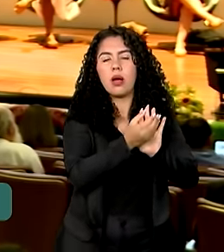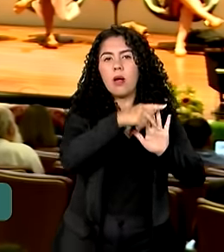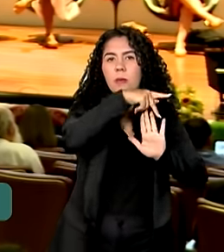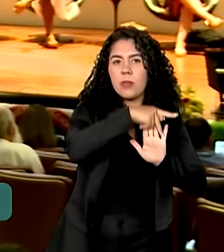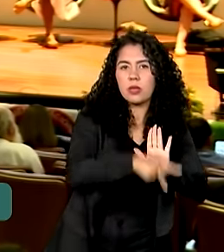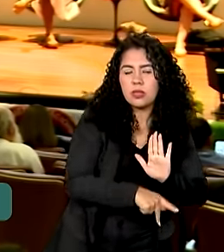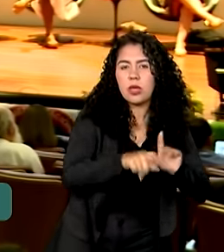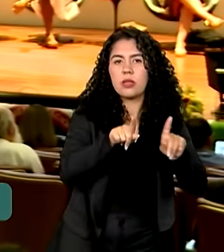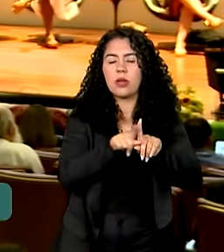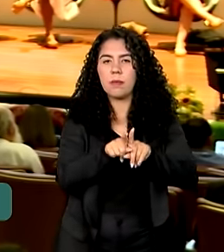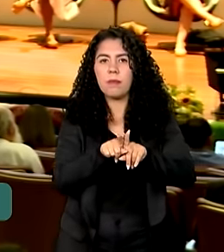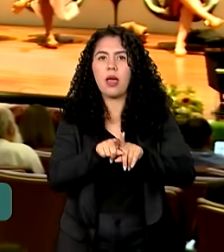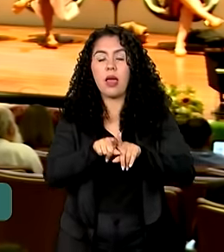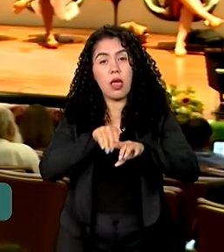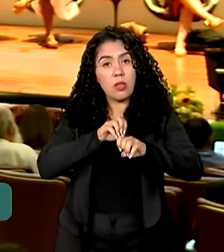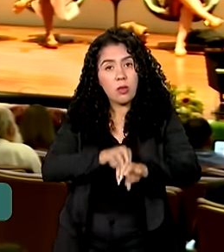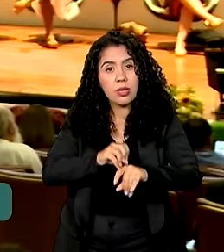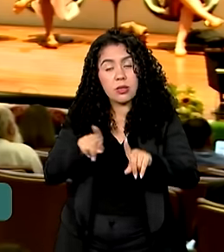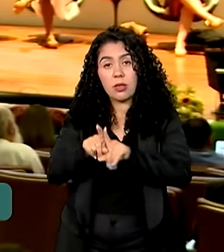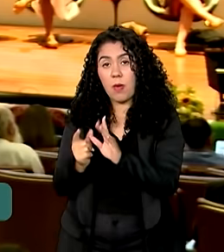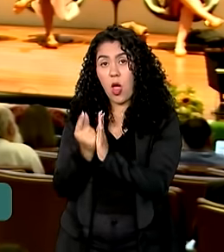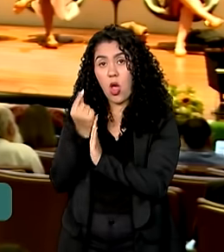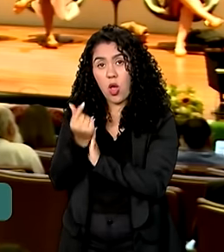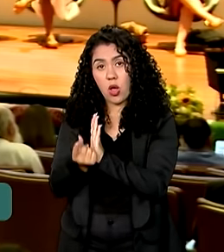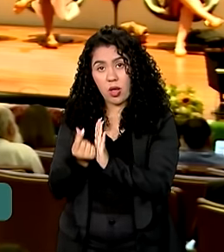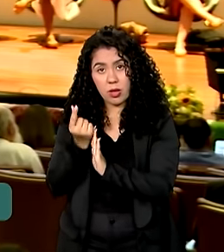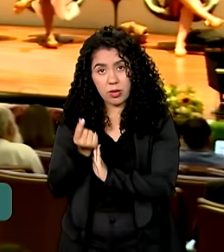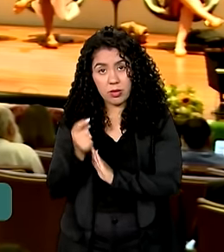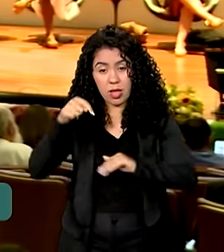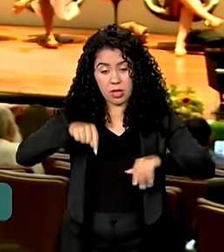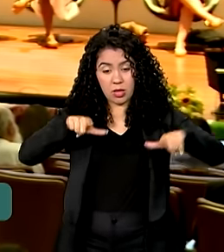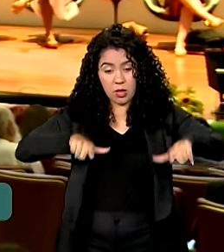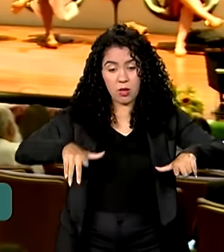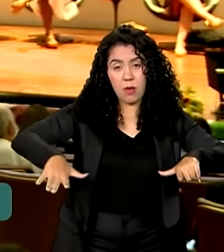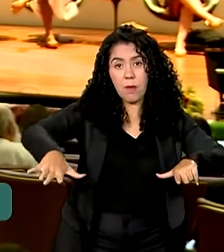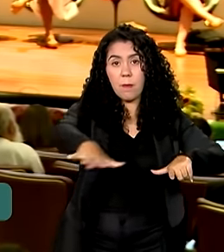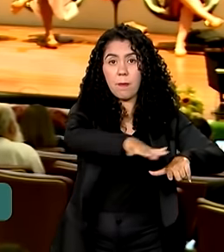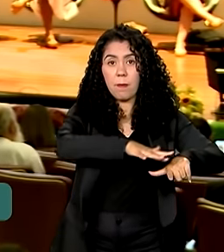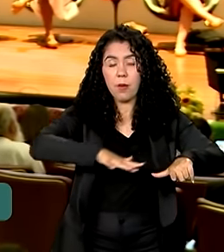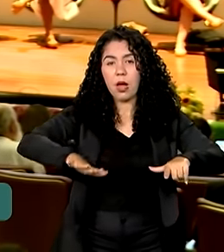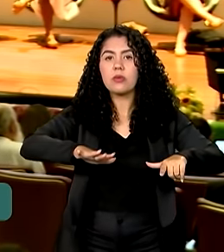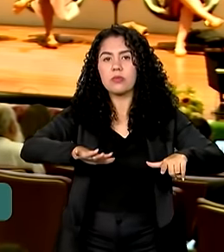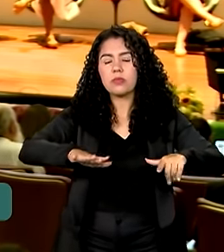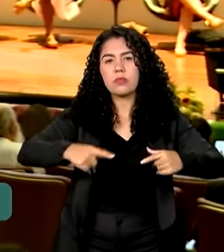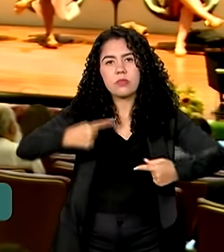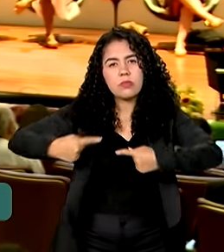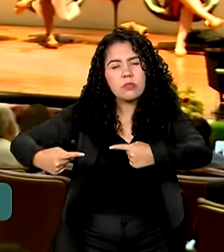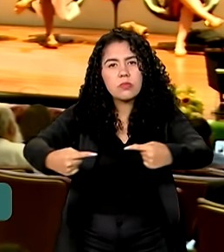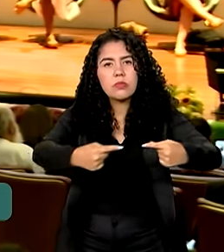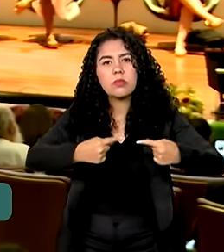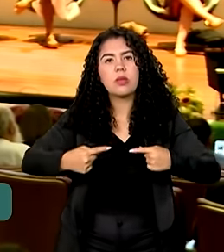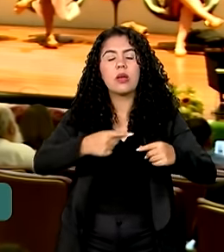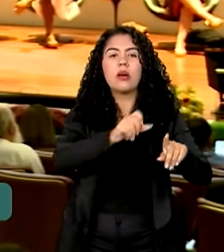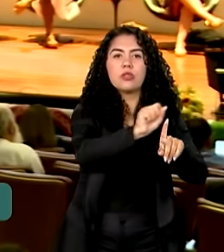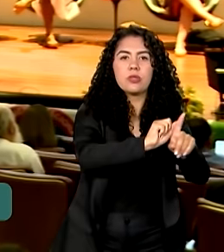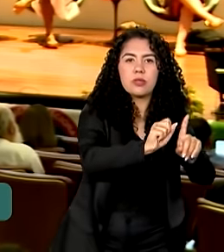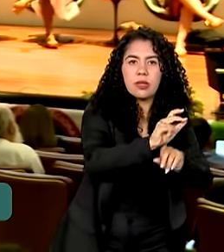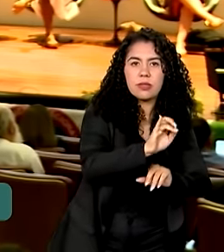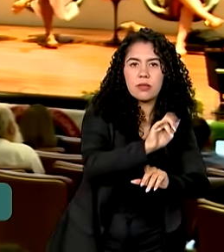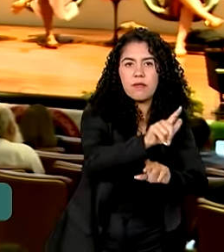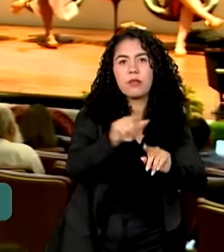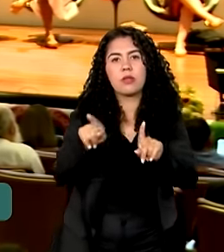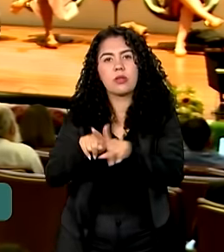educação, orçamento. Neste espaço político e coletivo, sociedade civil e governo buscam políticas